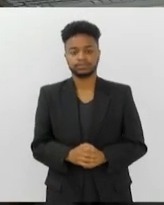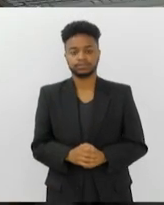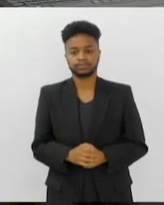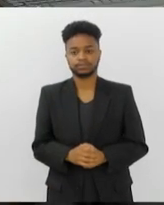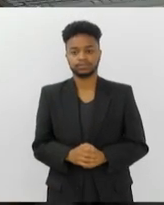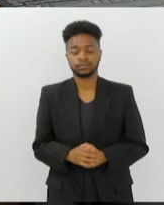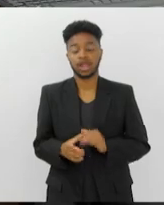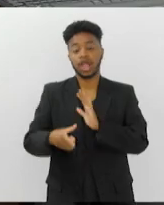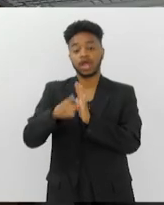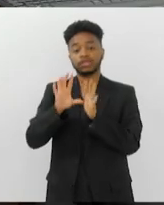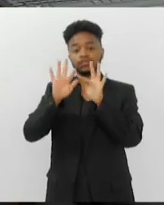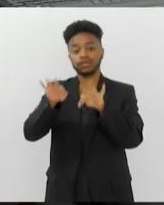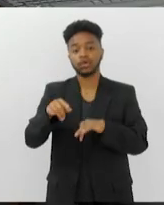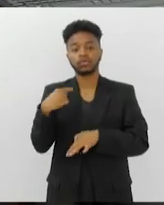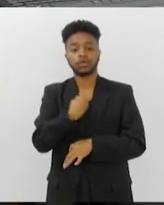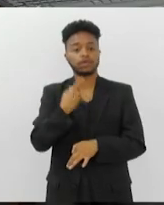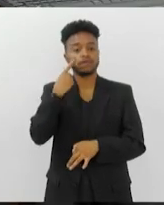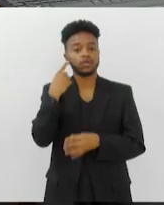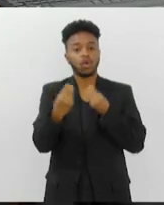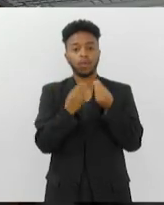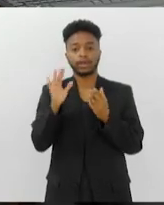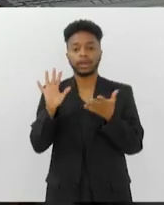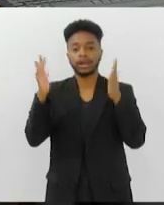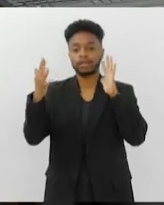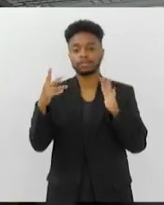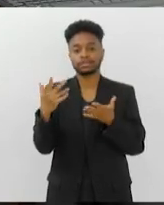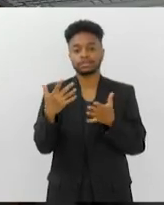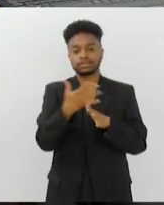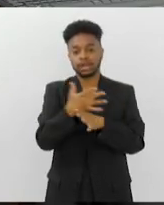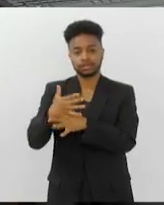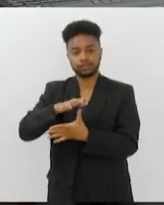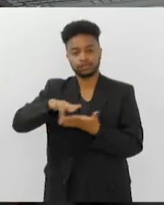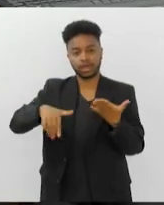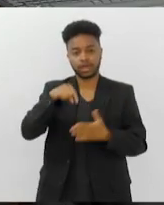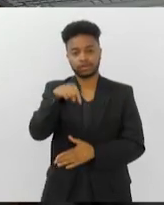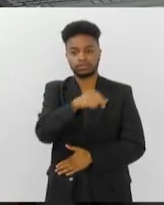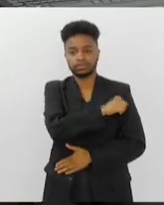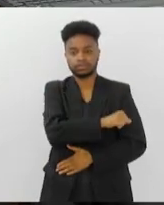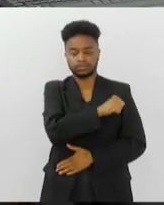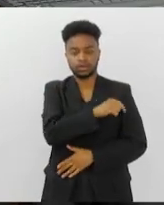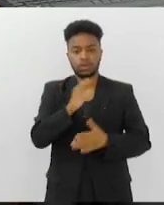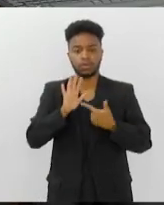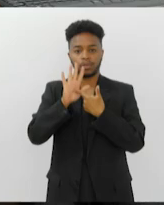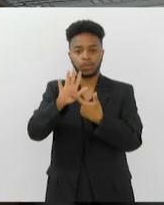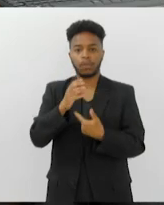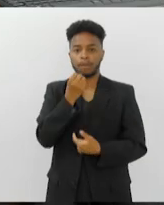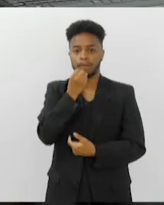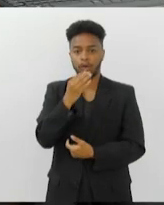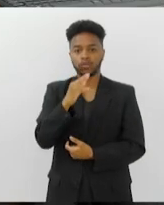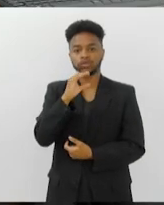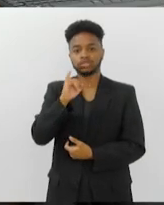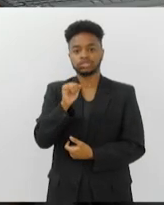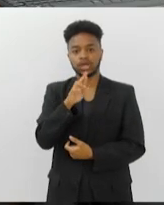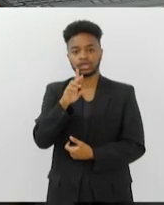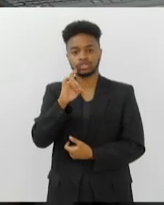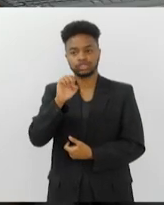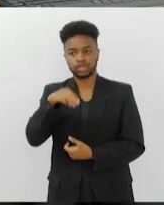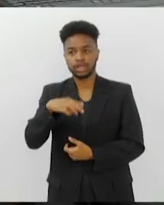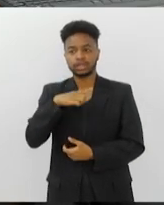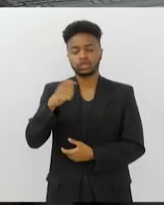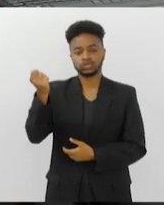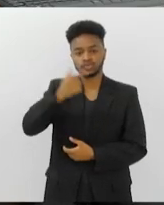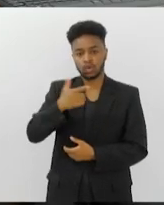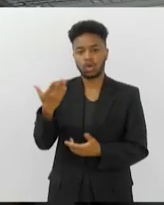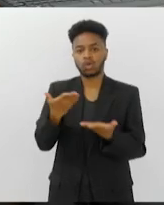E antes de encerrar, vamos dar uma olhada no tempo em algumas cidades aqui do estado. Aqui na tela você vê aí Bom Jardim, que está com sol, 23